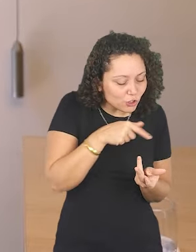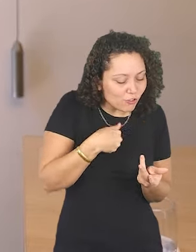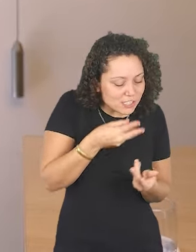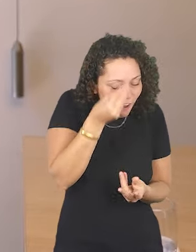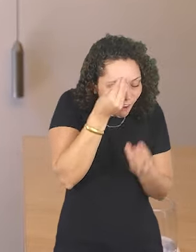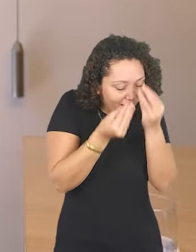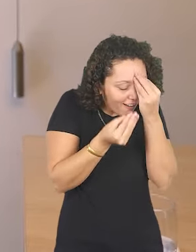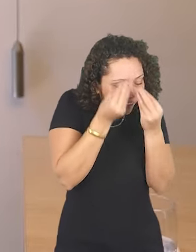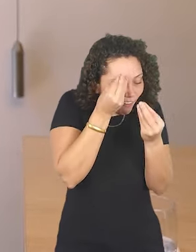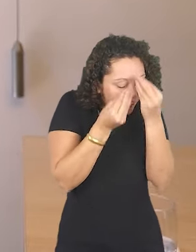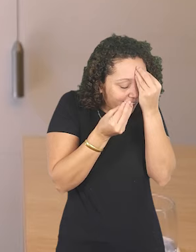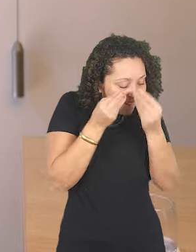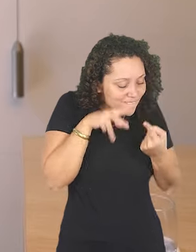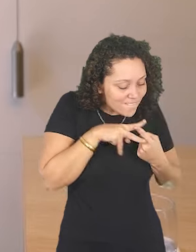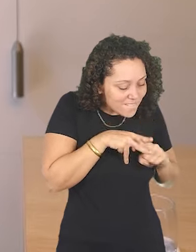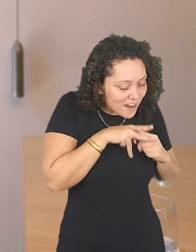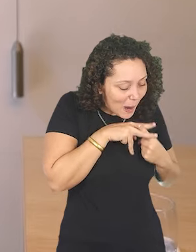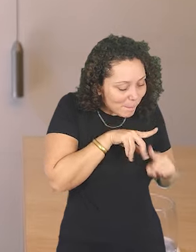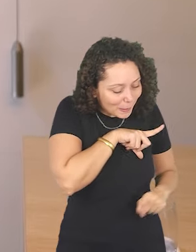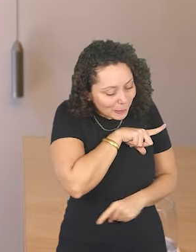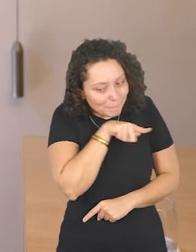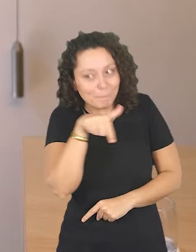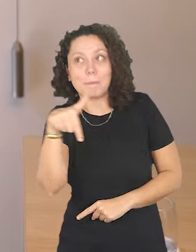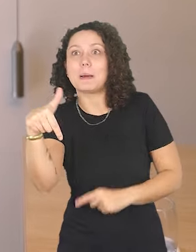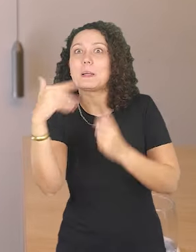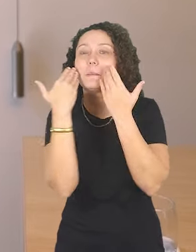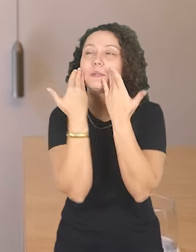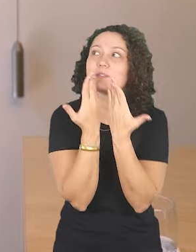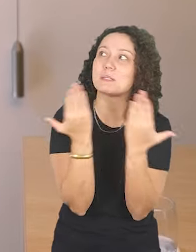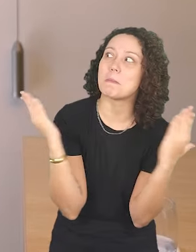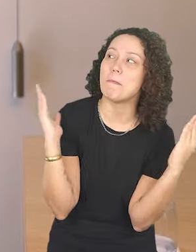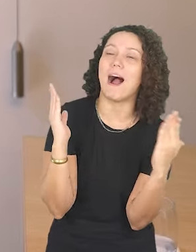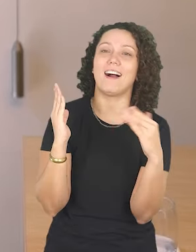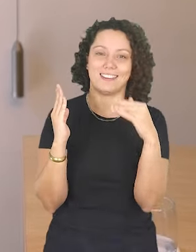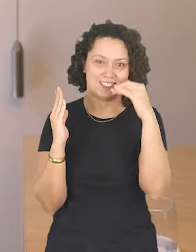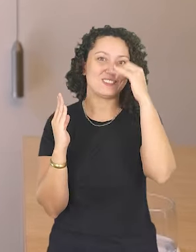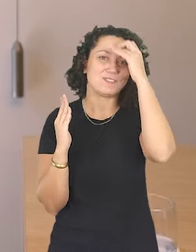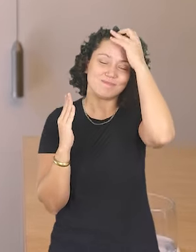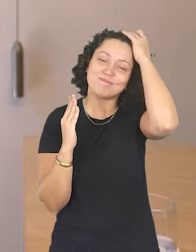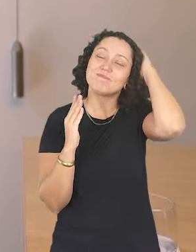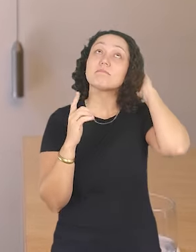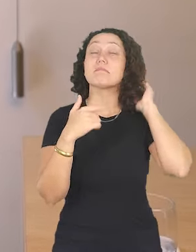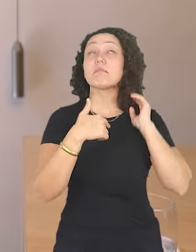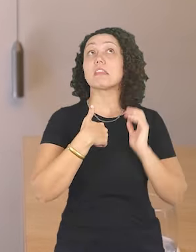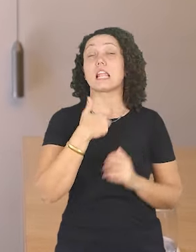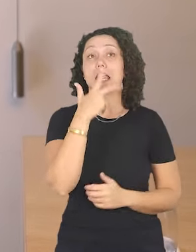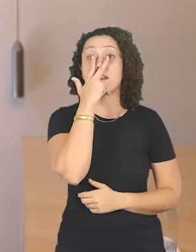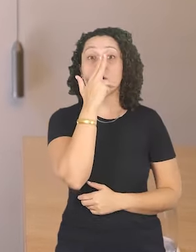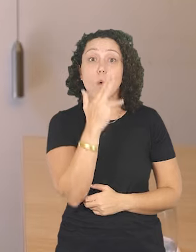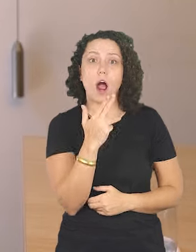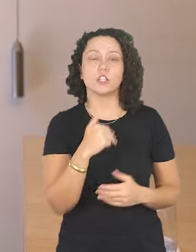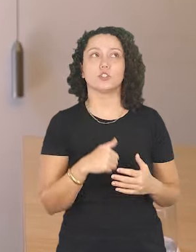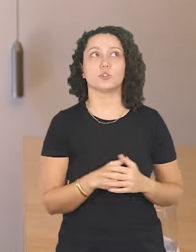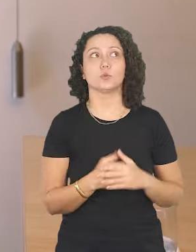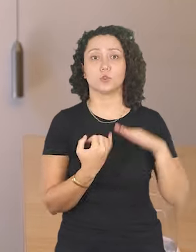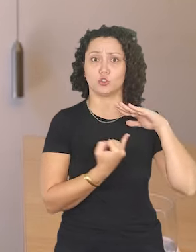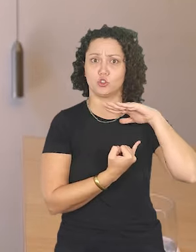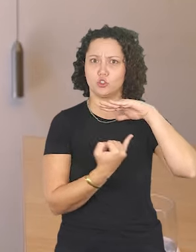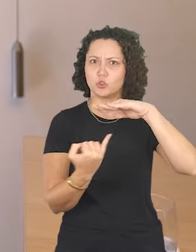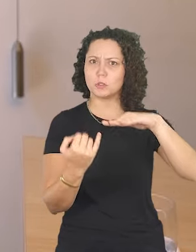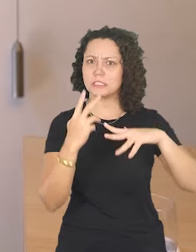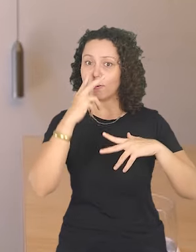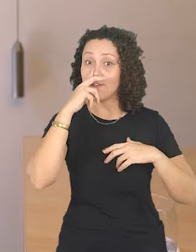ferramentas e variáveis que você precisa para se tornar um bom produtor. Daí eu sempre acho que